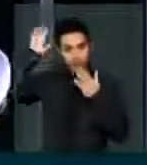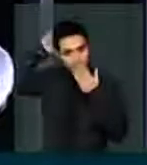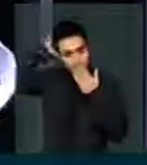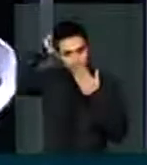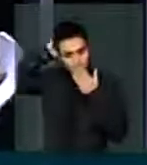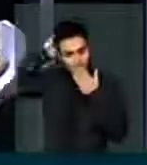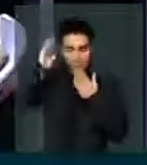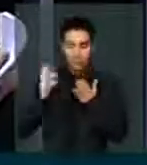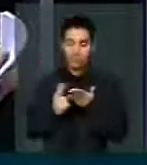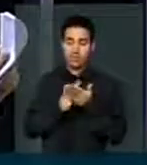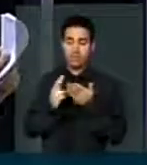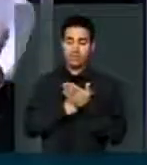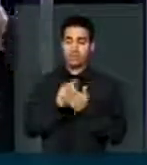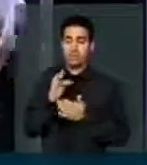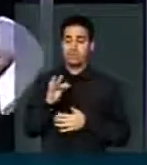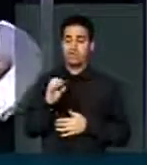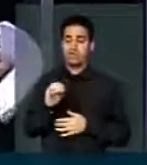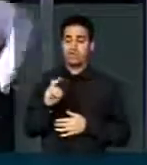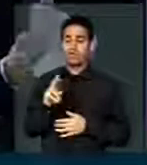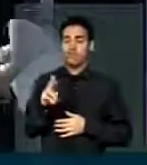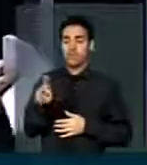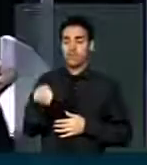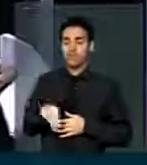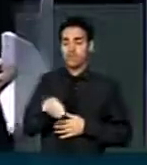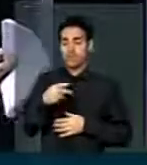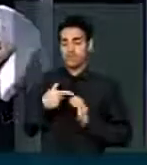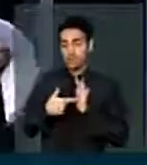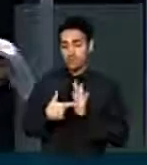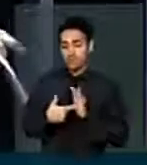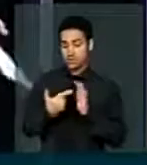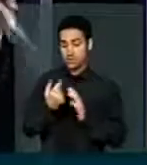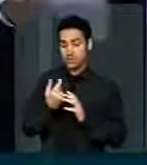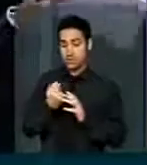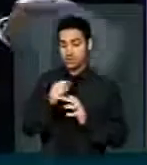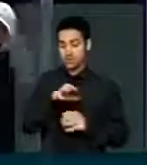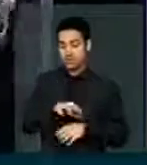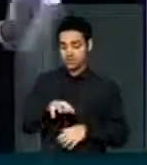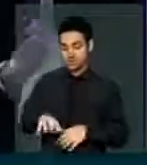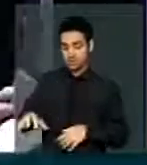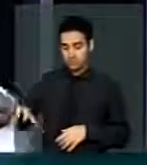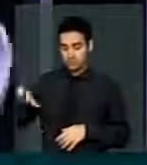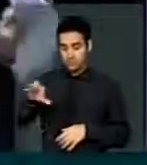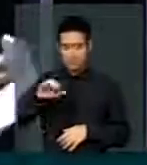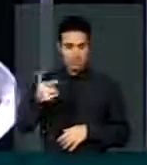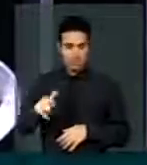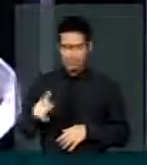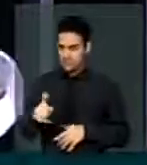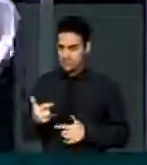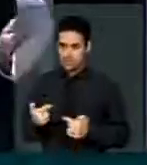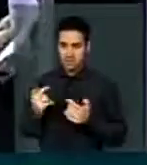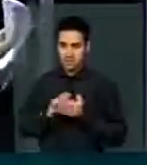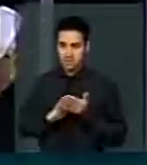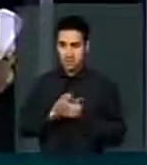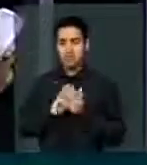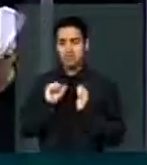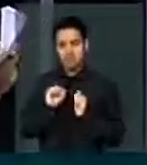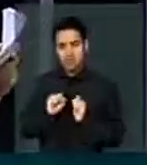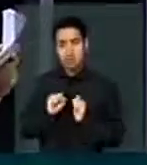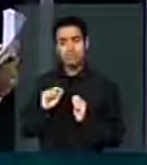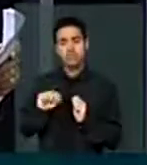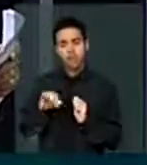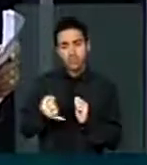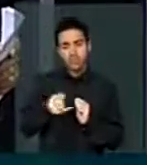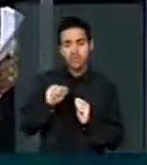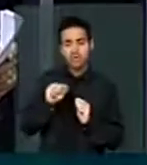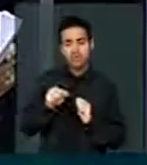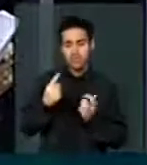Fórum mostra que 20 terras em 2014 poderiam, não há nenhum problema, nenhum conflito, nenhum impedimento, poderiam ter sido